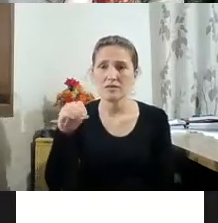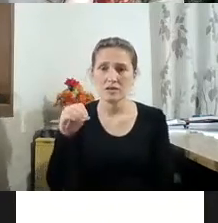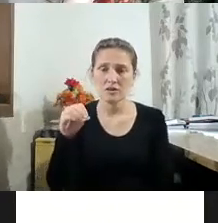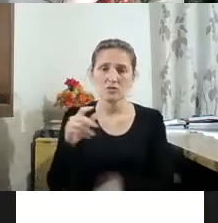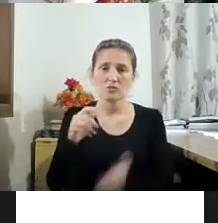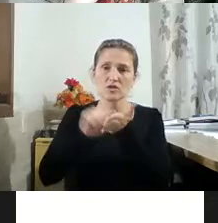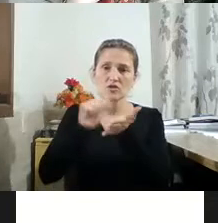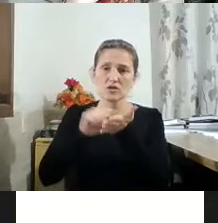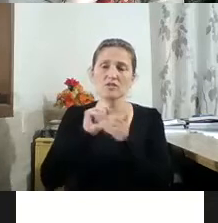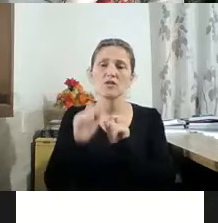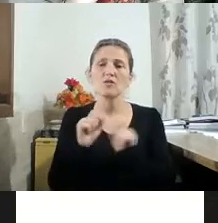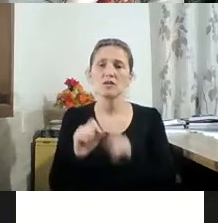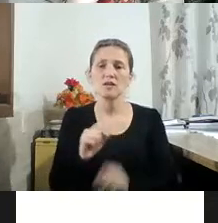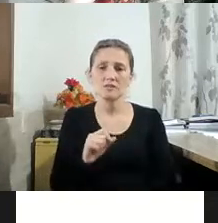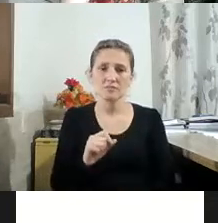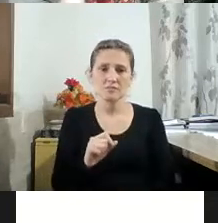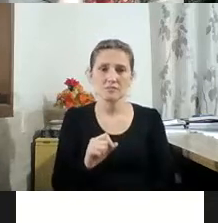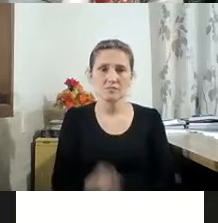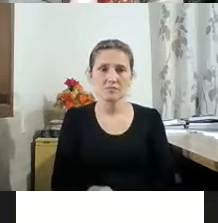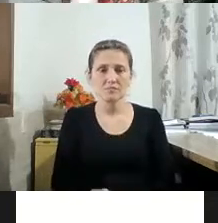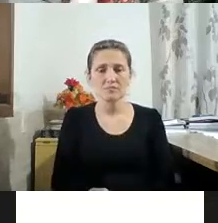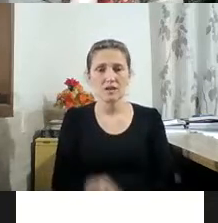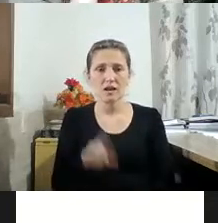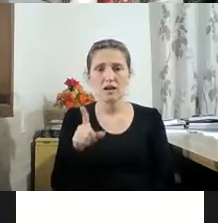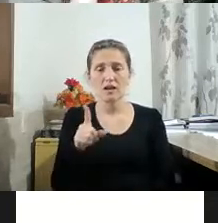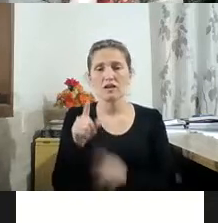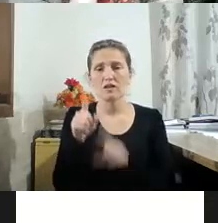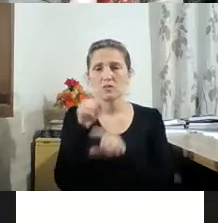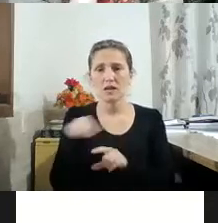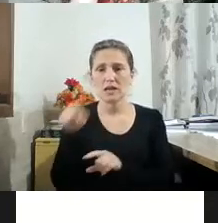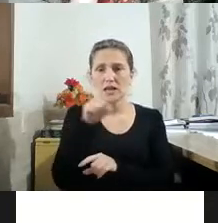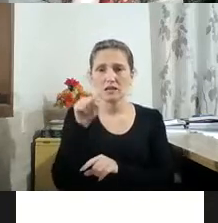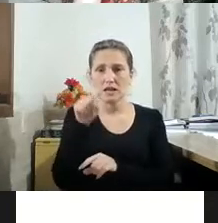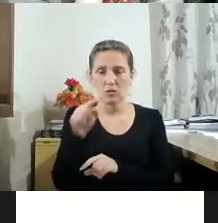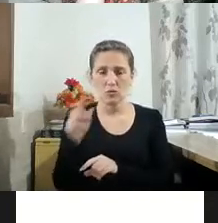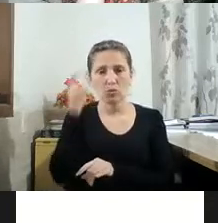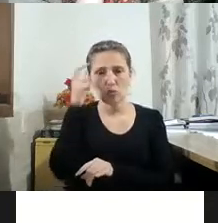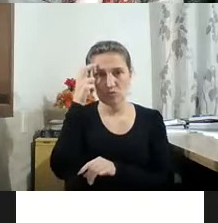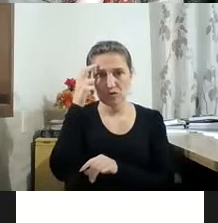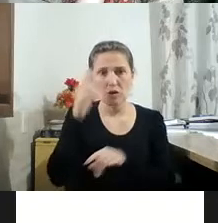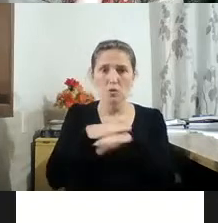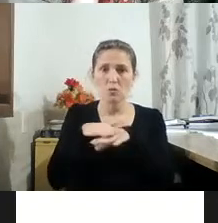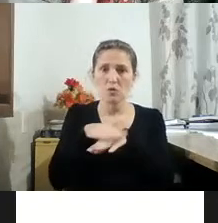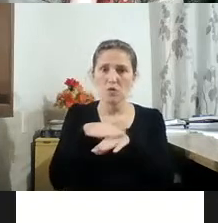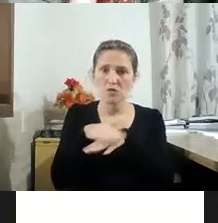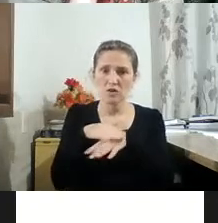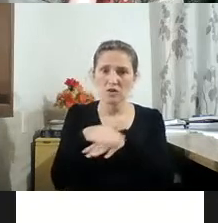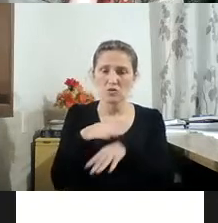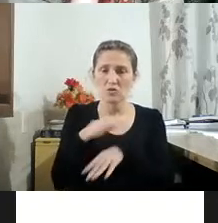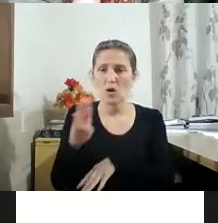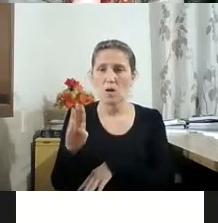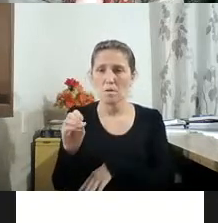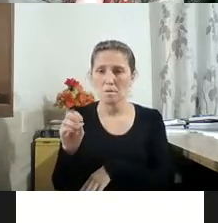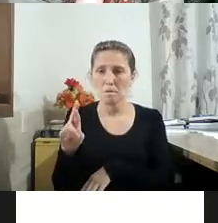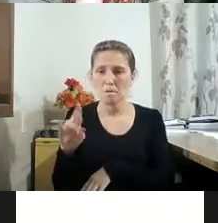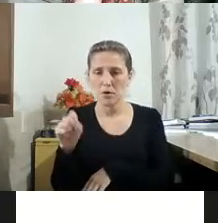para o Itaú Cultural uma entrevista com o Boris também, falando um pouco sobre essa questão de pensar